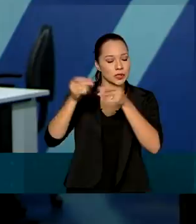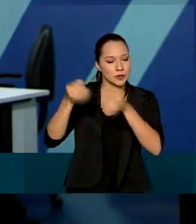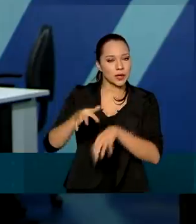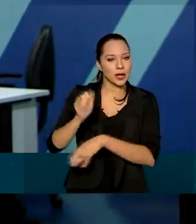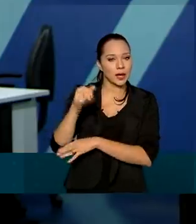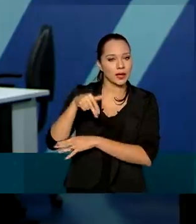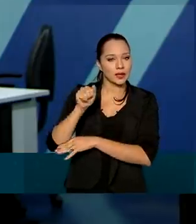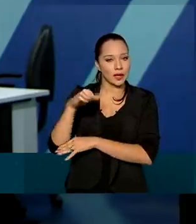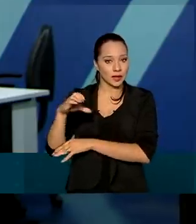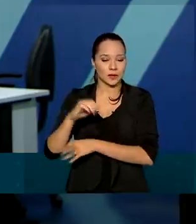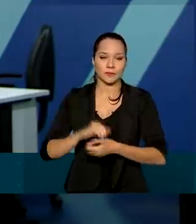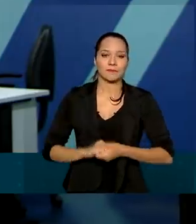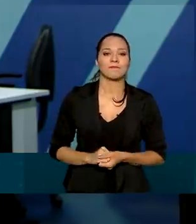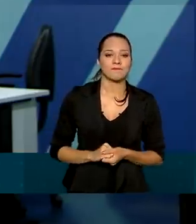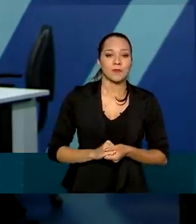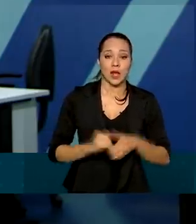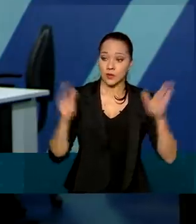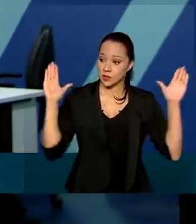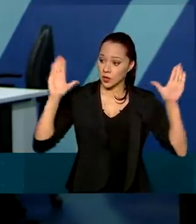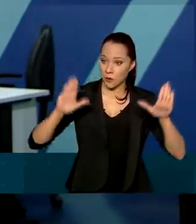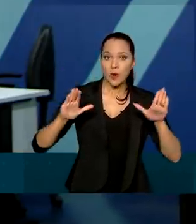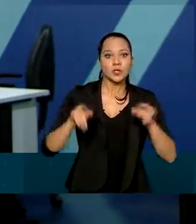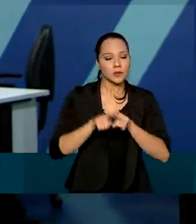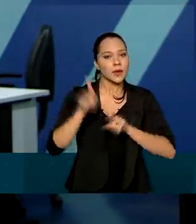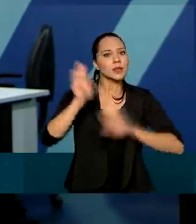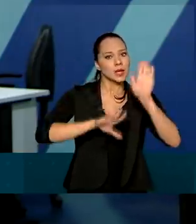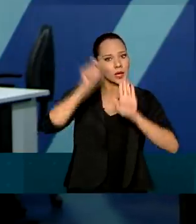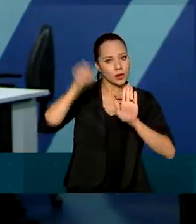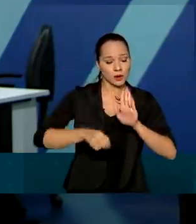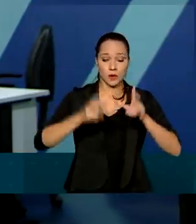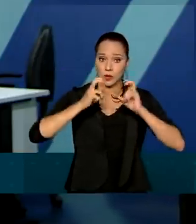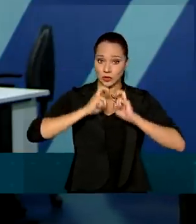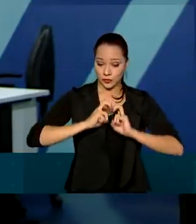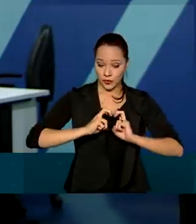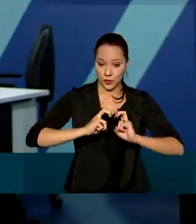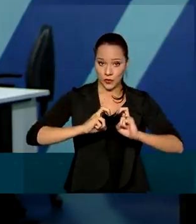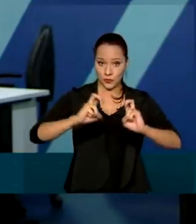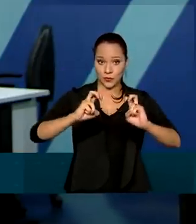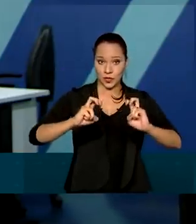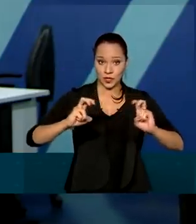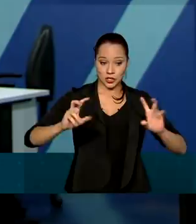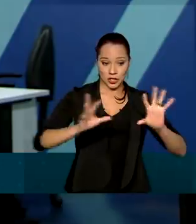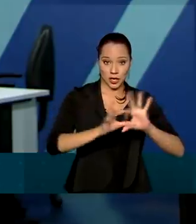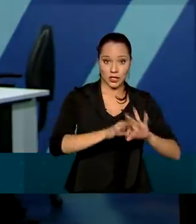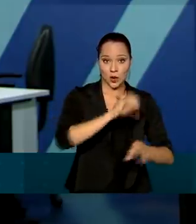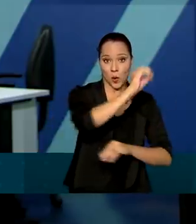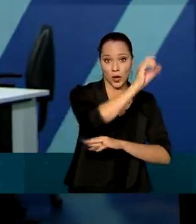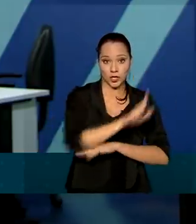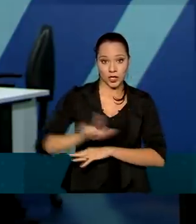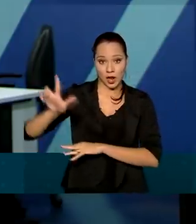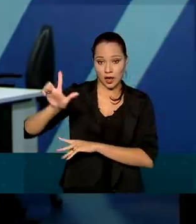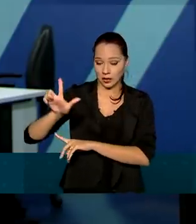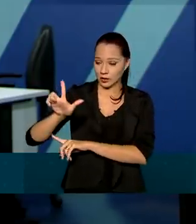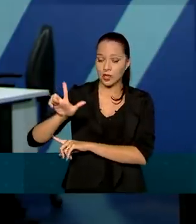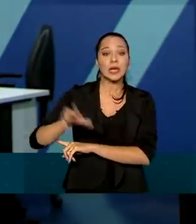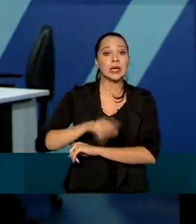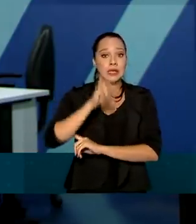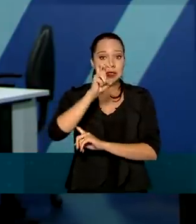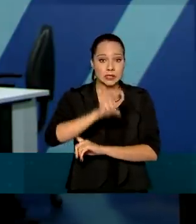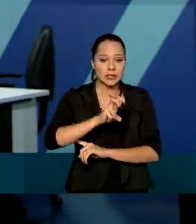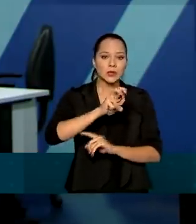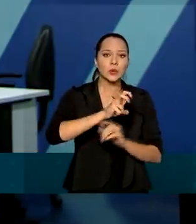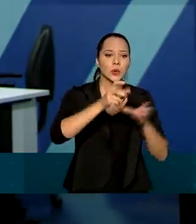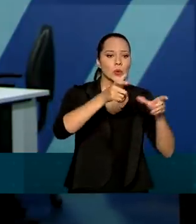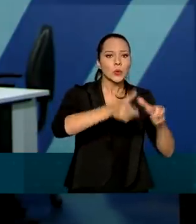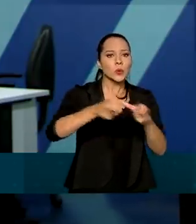Além dos aeroportos, a semana ainda prevê o leilão de ferrovia de integração oeste e leste e cinco terminais